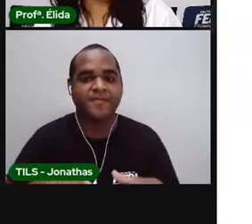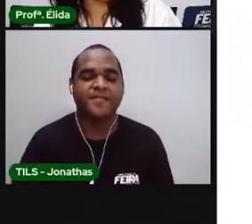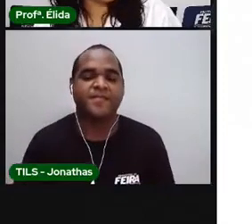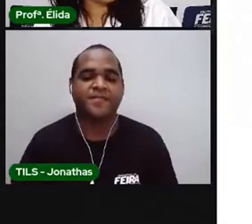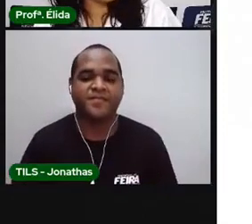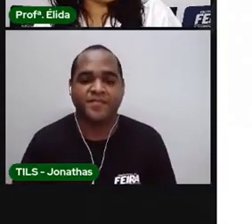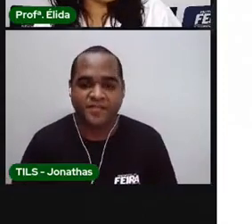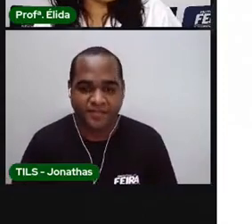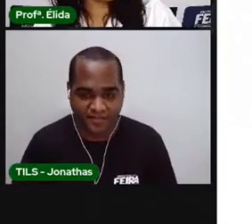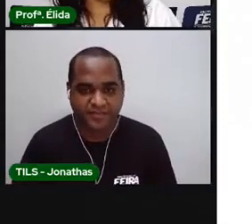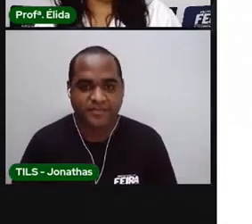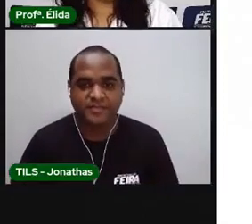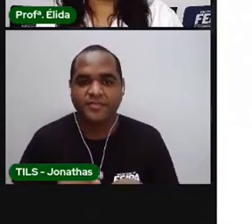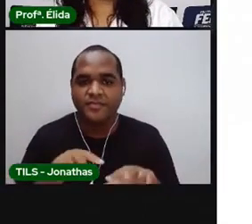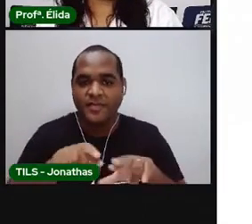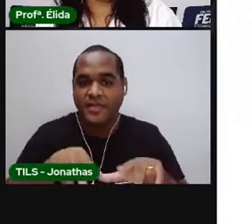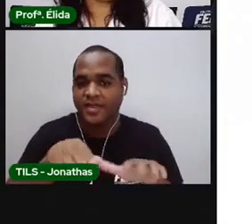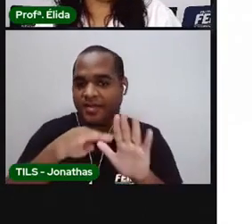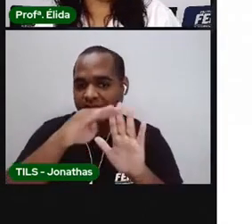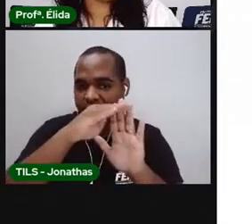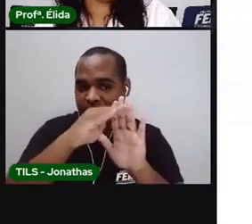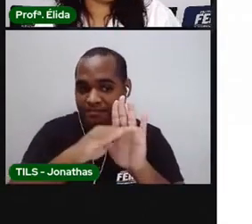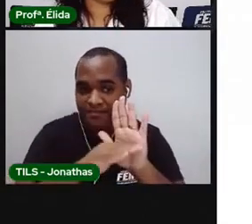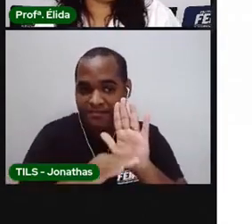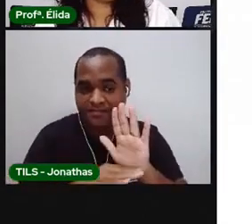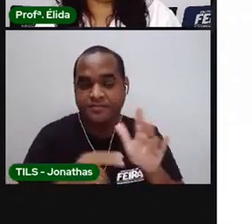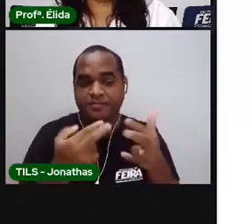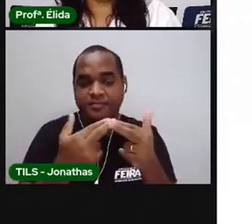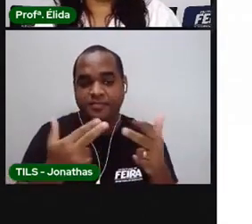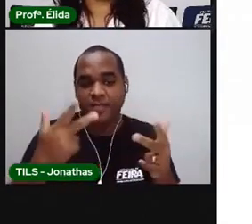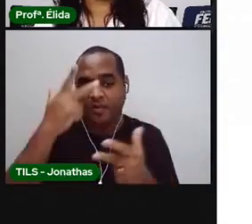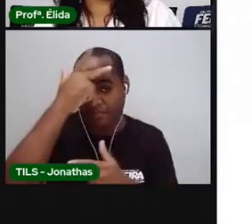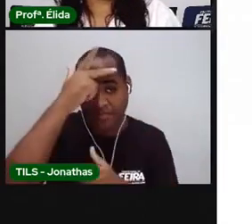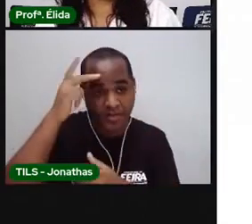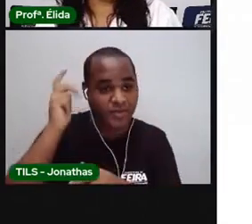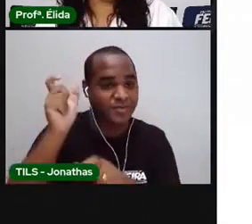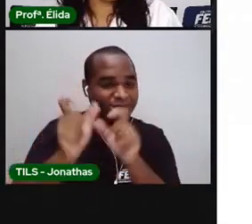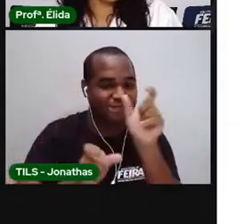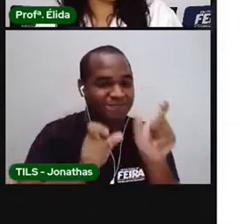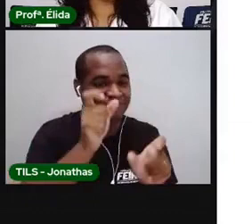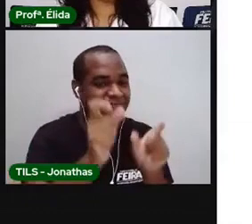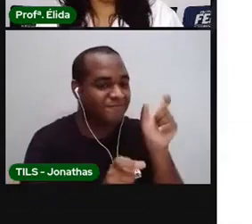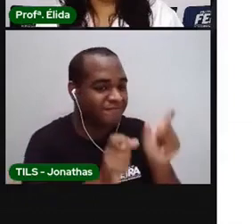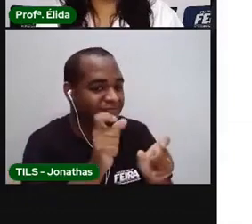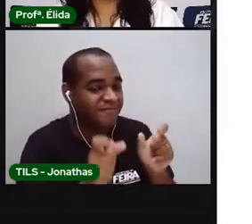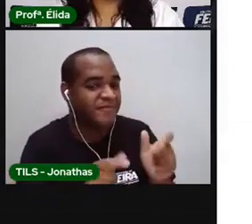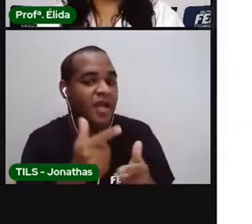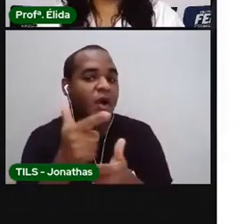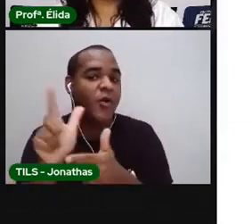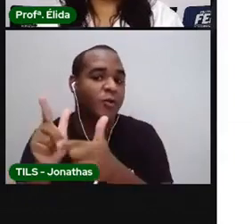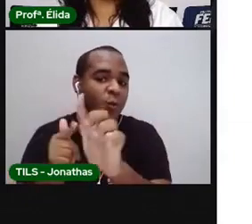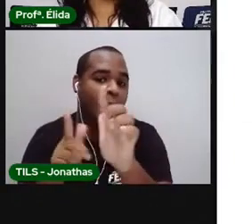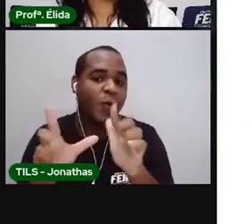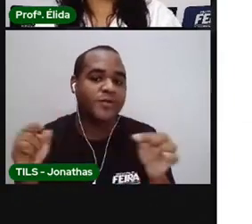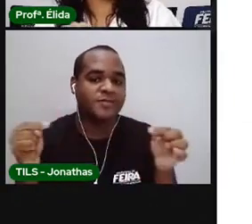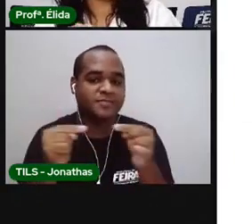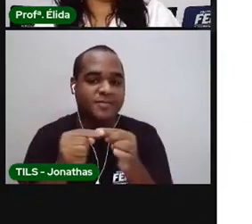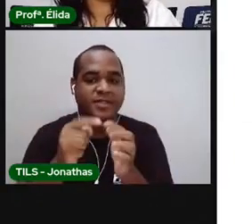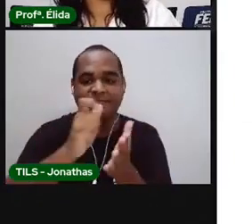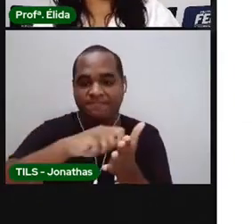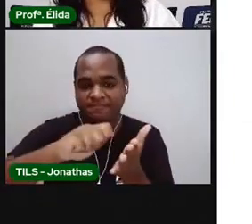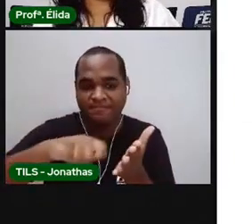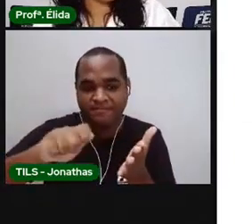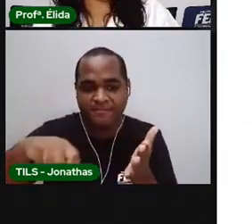Em uma lista, os nomes das pessoas, ou dos objetos, estão escritos